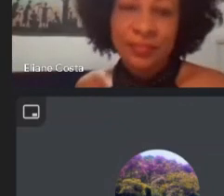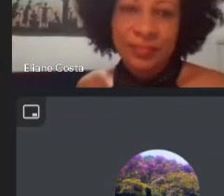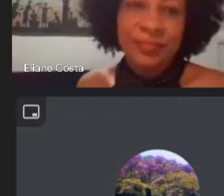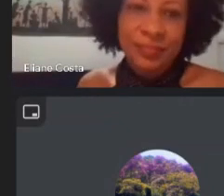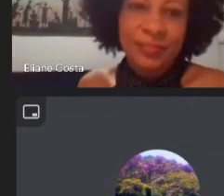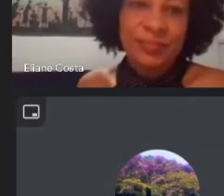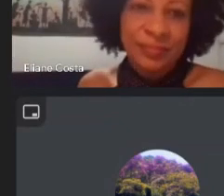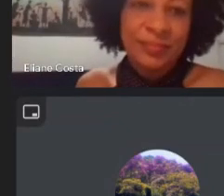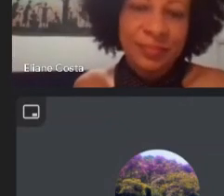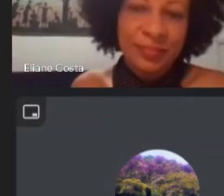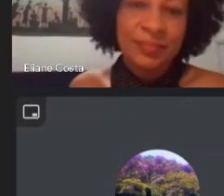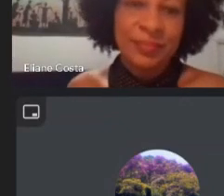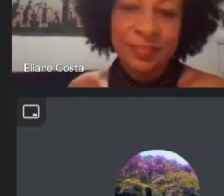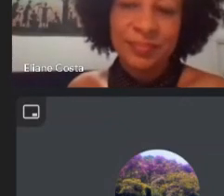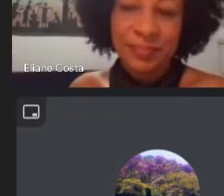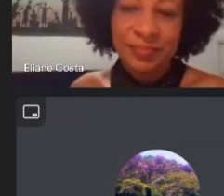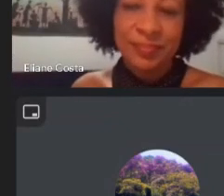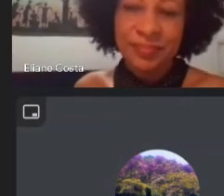ele olha para o